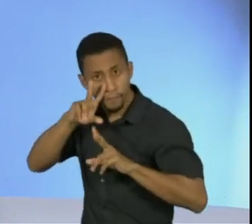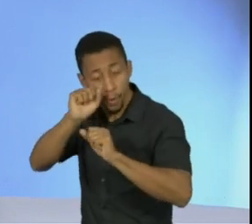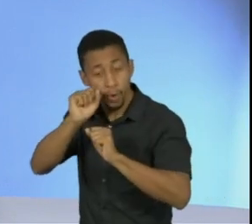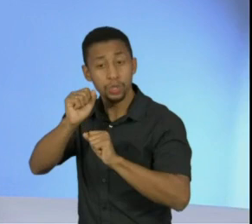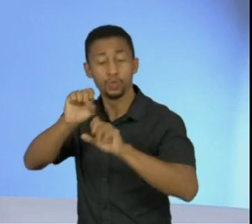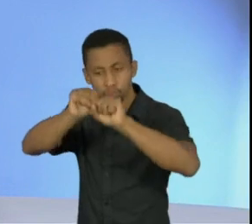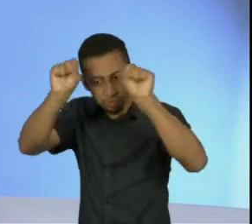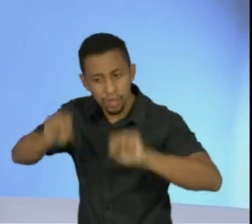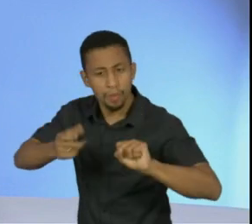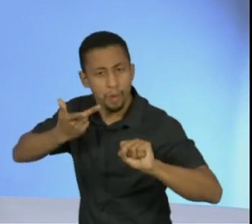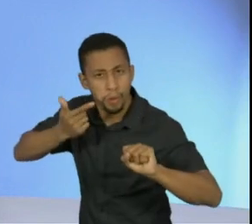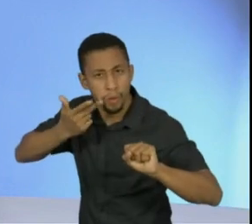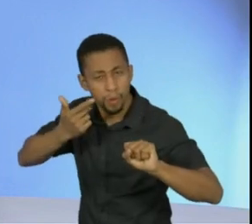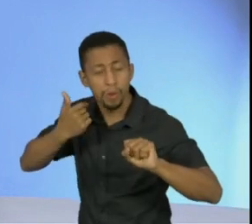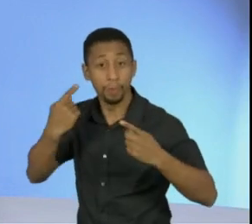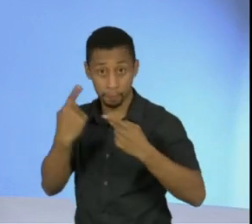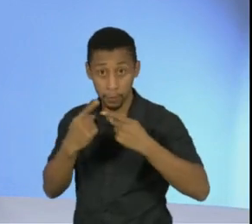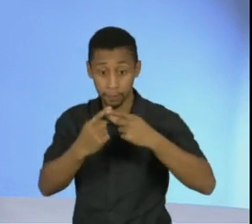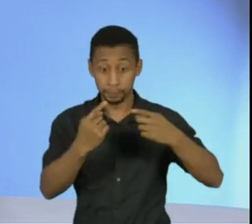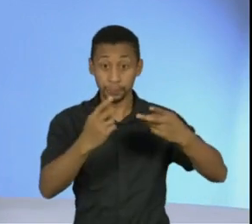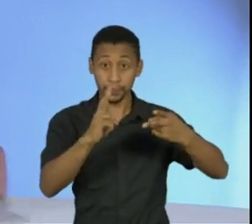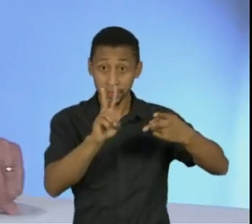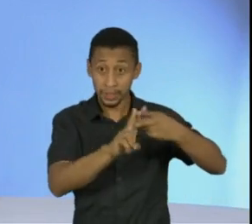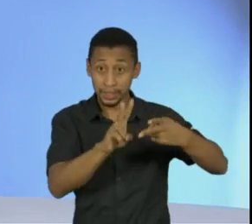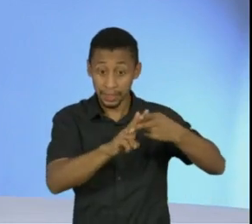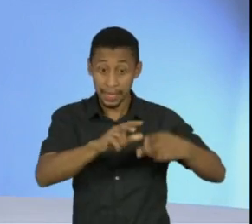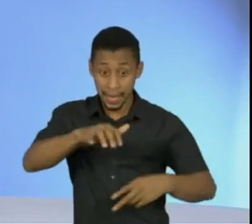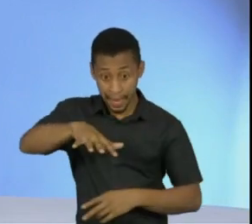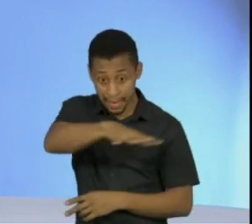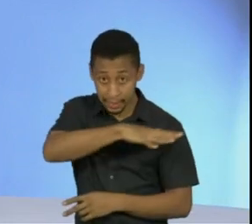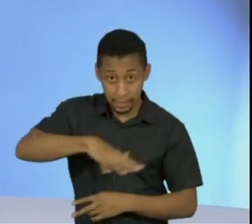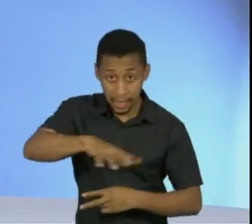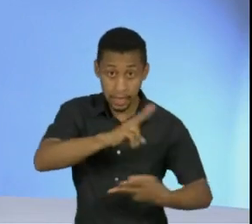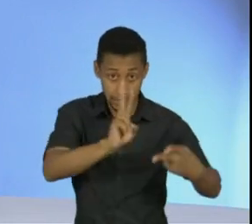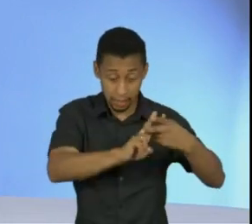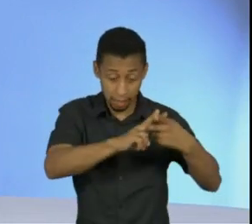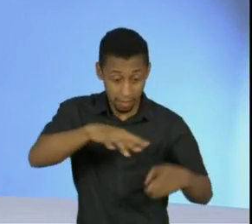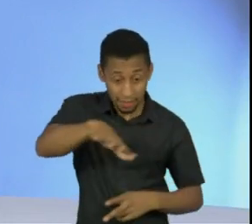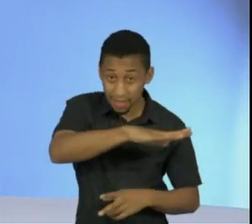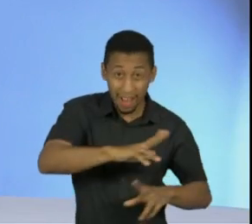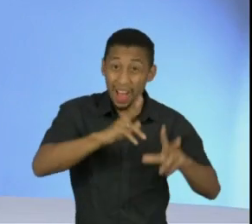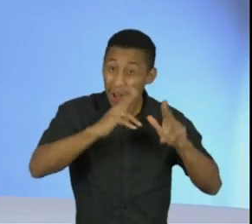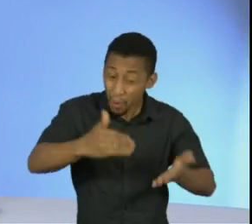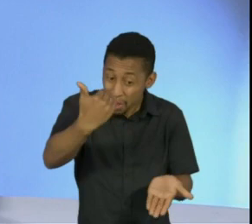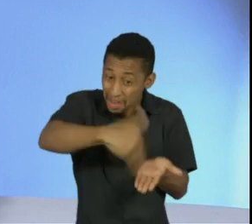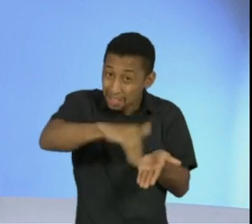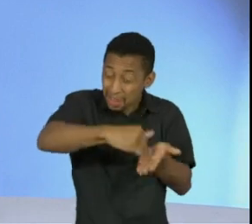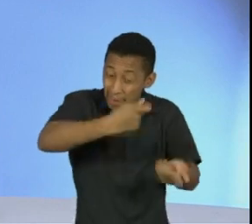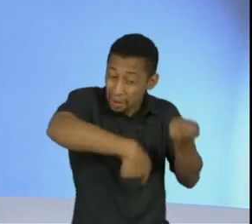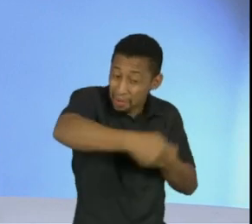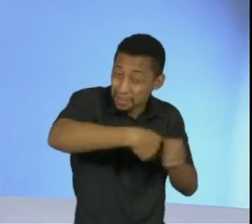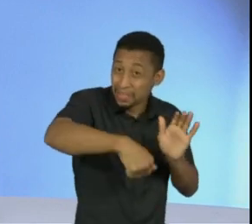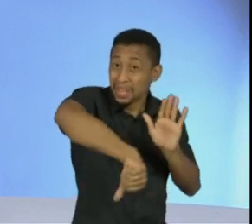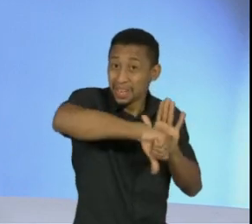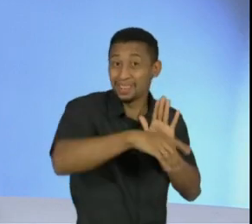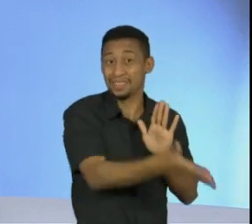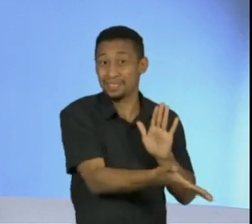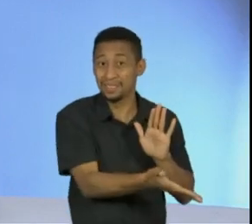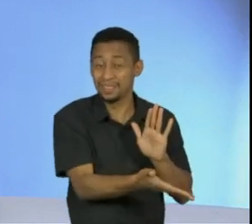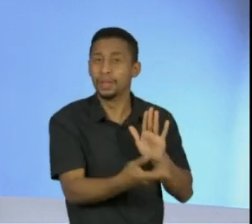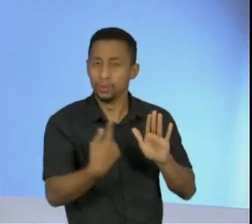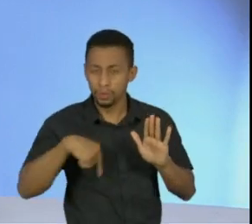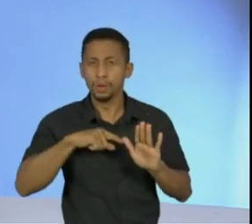sistema prisional se transformou, na grande maioria, em escritório do crime. E nós criamos uma estrutura,